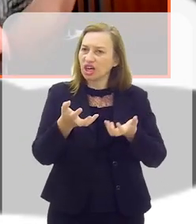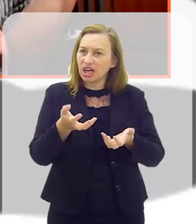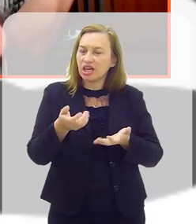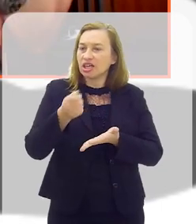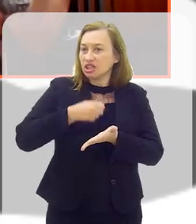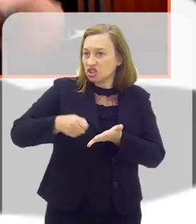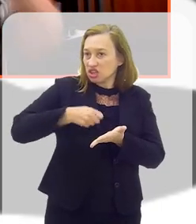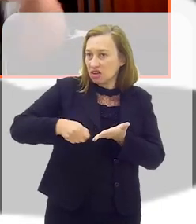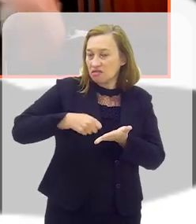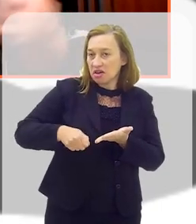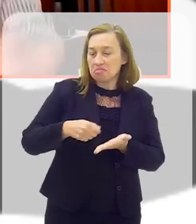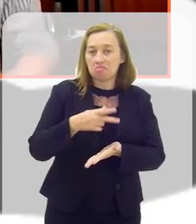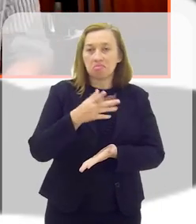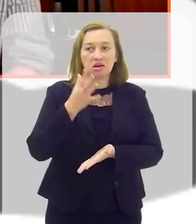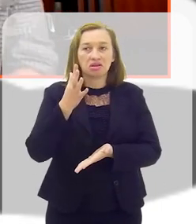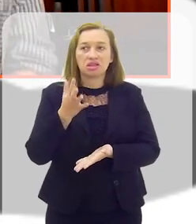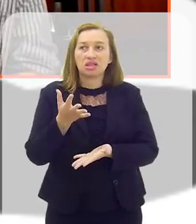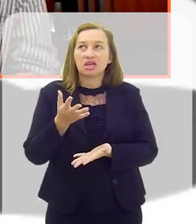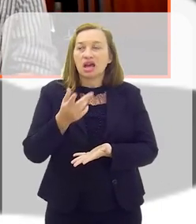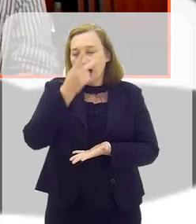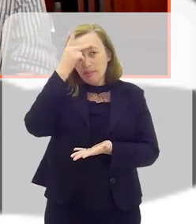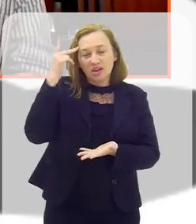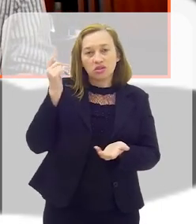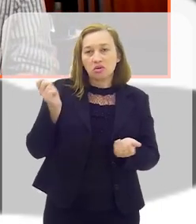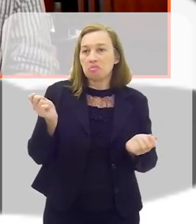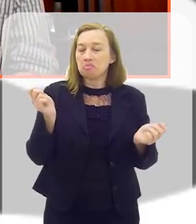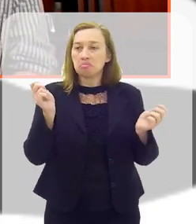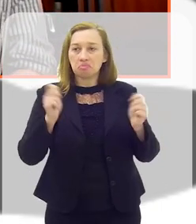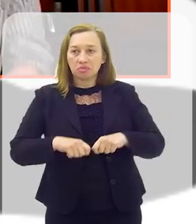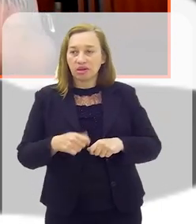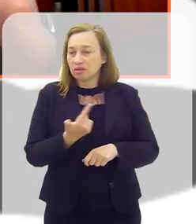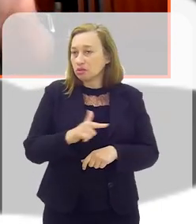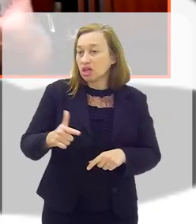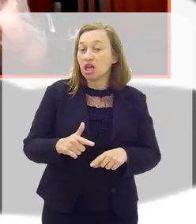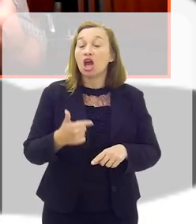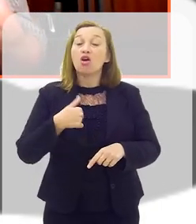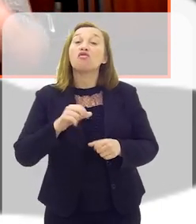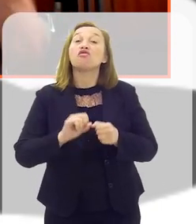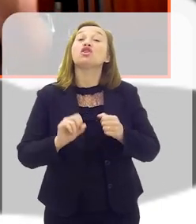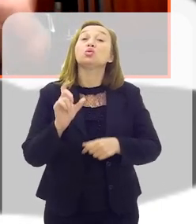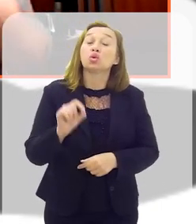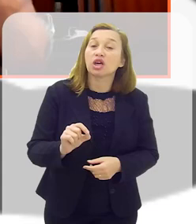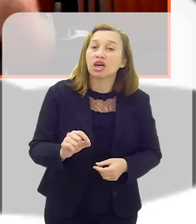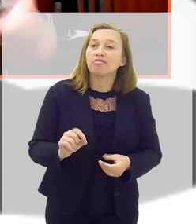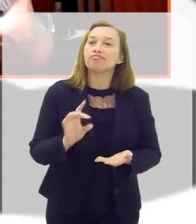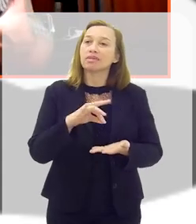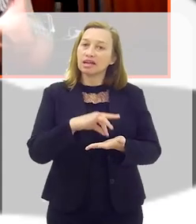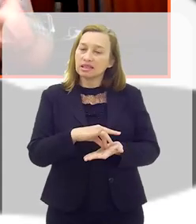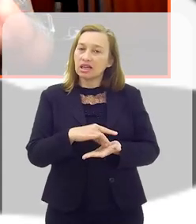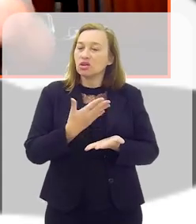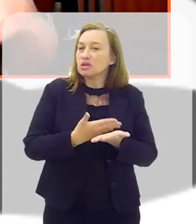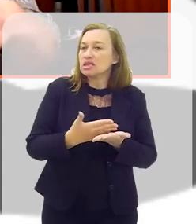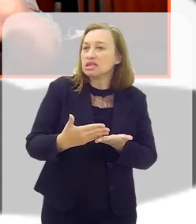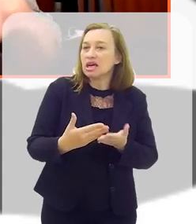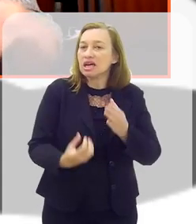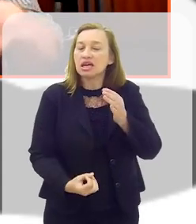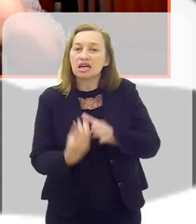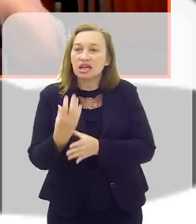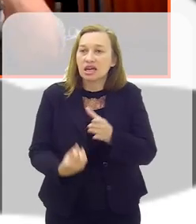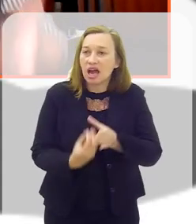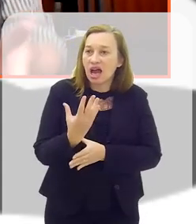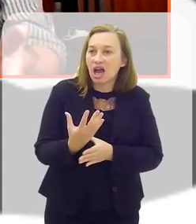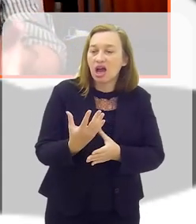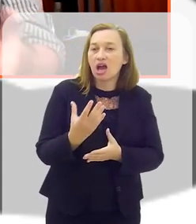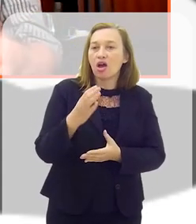escrever, mas nem sempre a pessoa tem essa possibilidade. Então, o que eu fiz? Eu comecei, na realidade, a criar